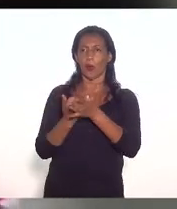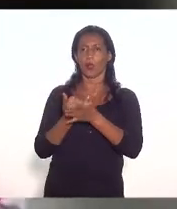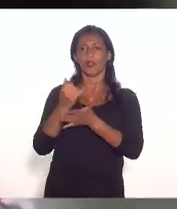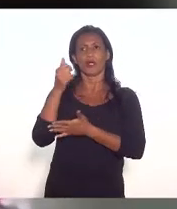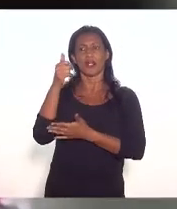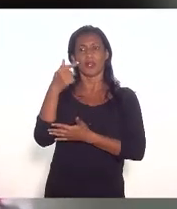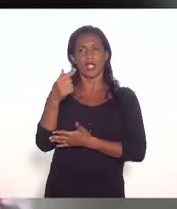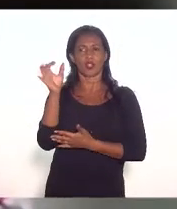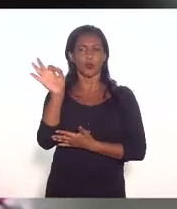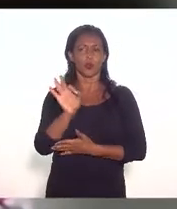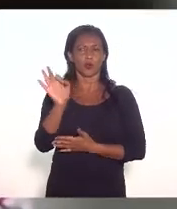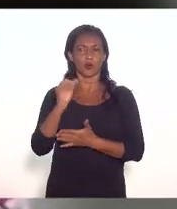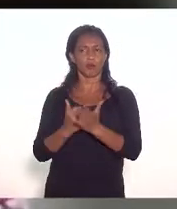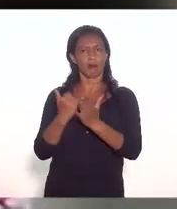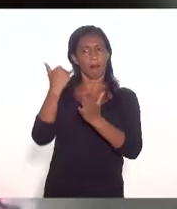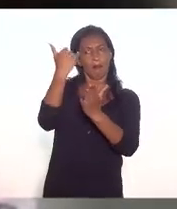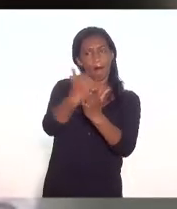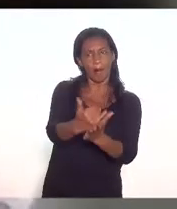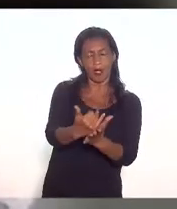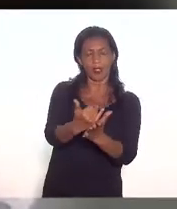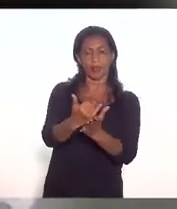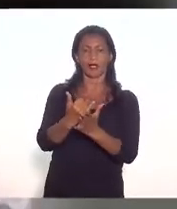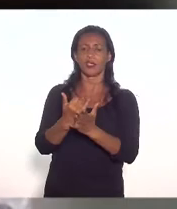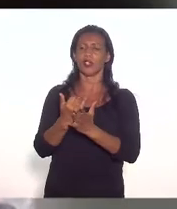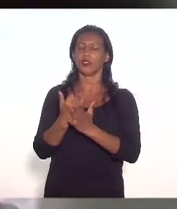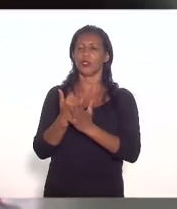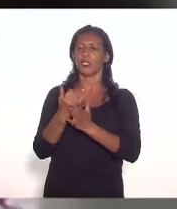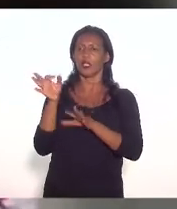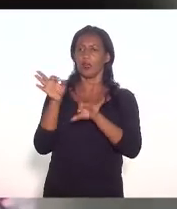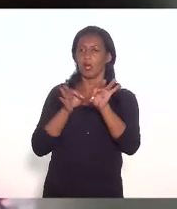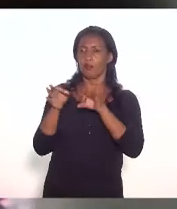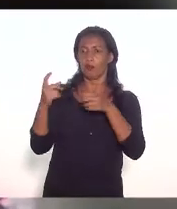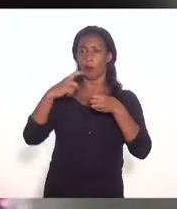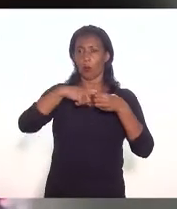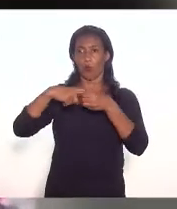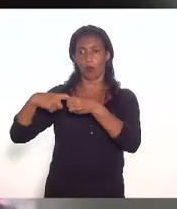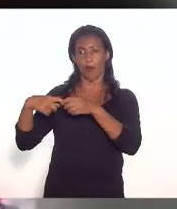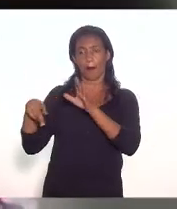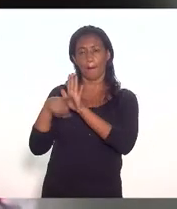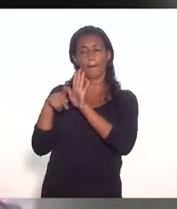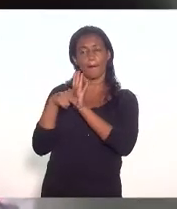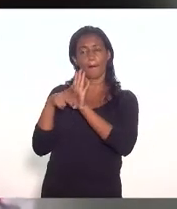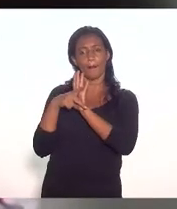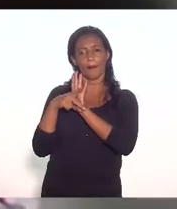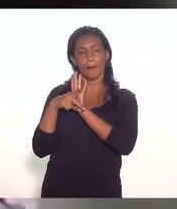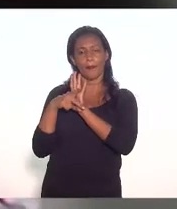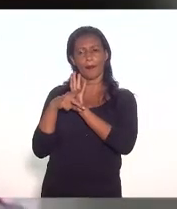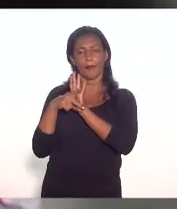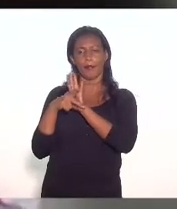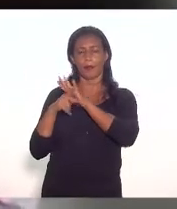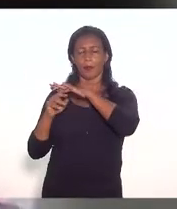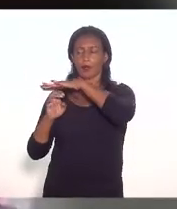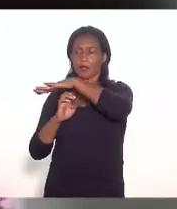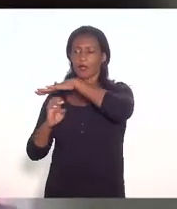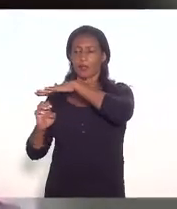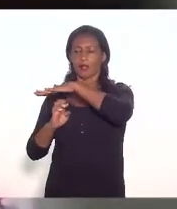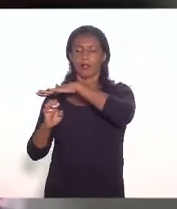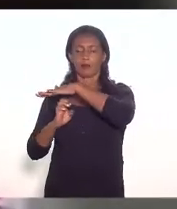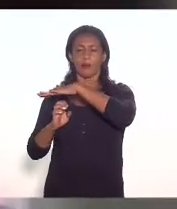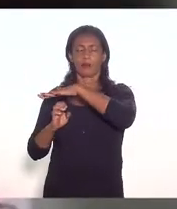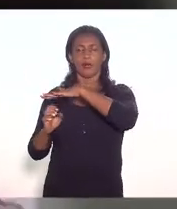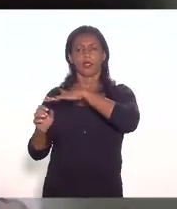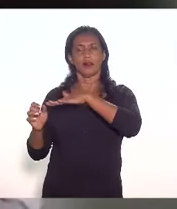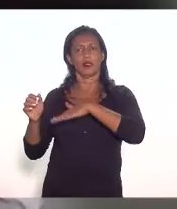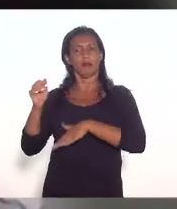as demais condições são estabelecidas na forma do convênio pela própria entidade federada no caso do estado do Rio de